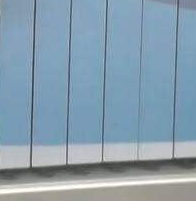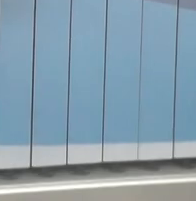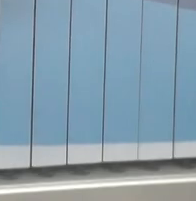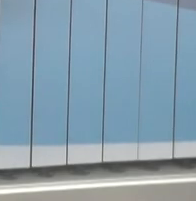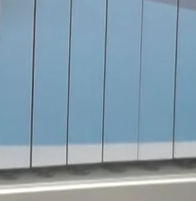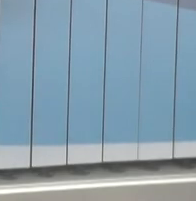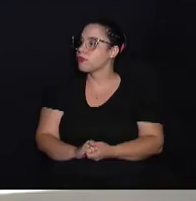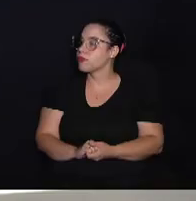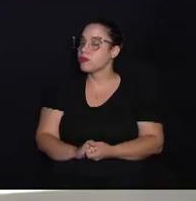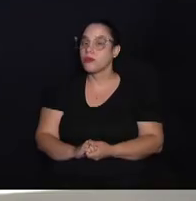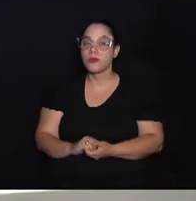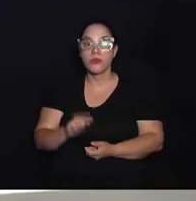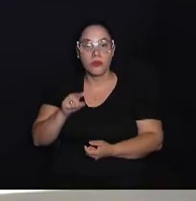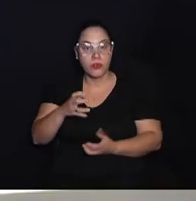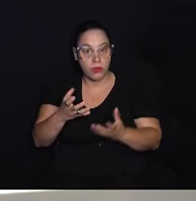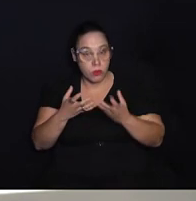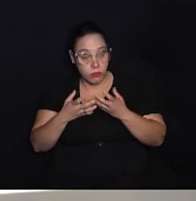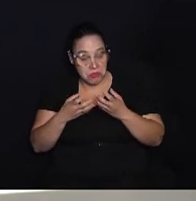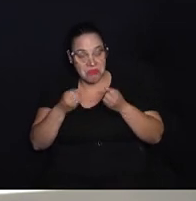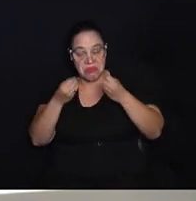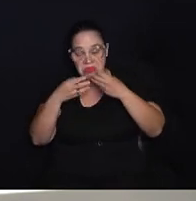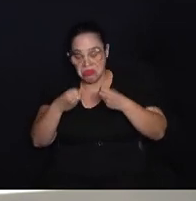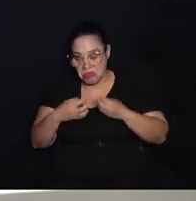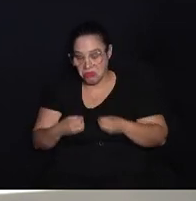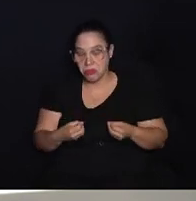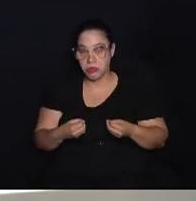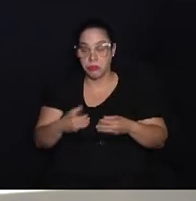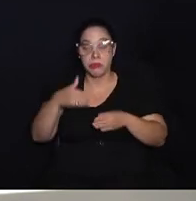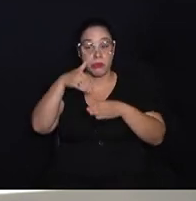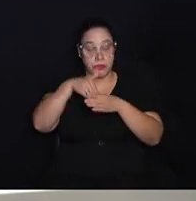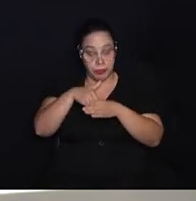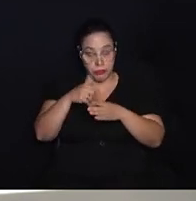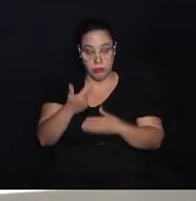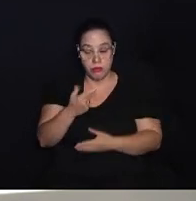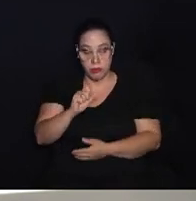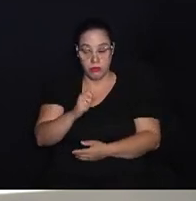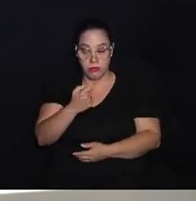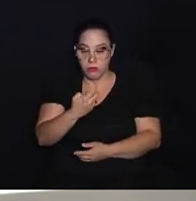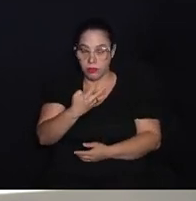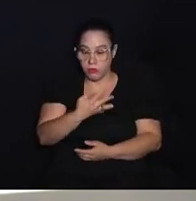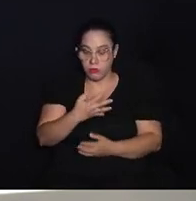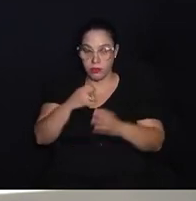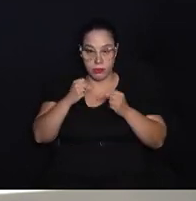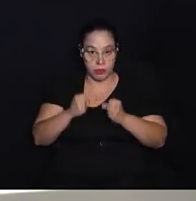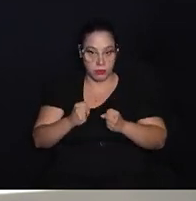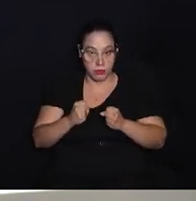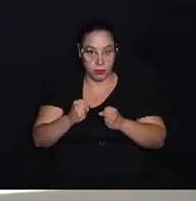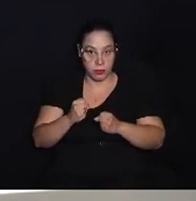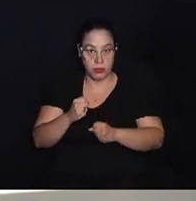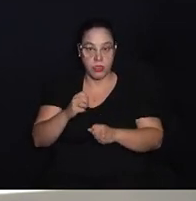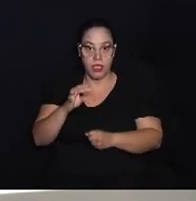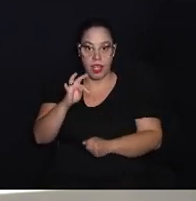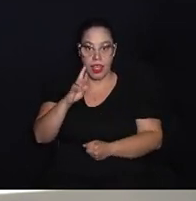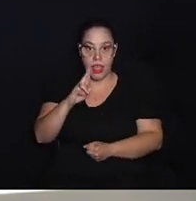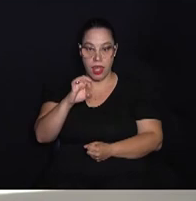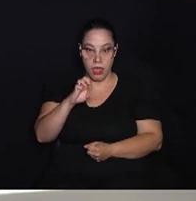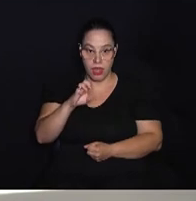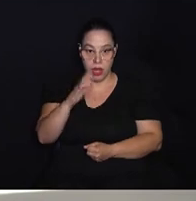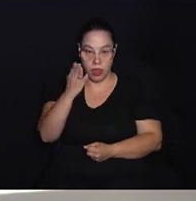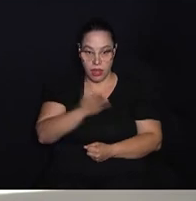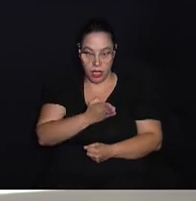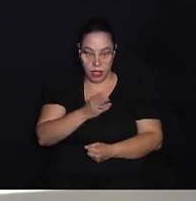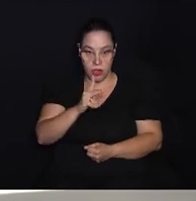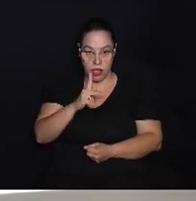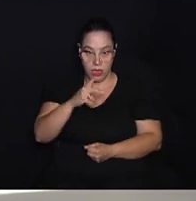E você que quer mais informações a respeito das eleições municipais, pode acessar o tre-usp